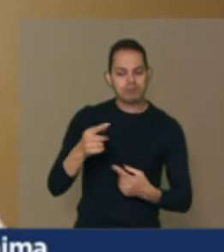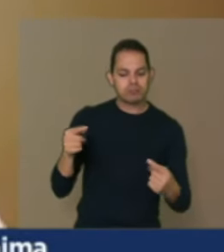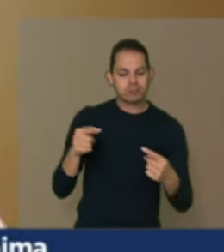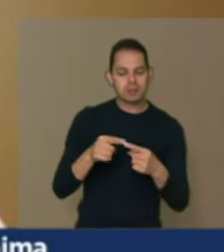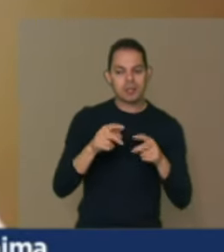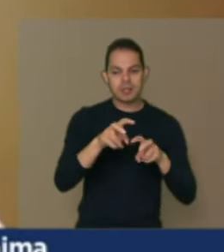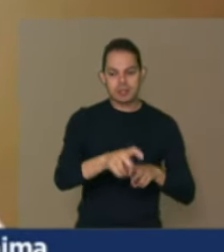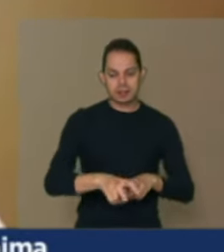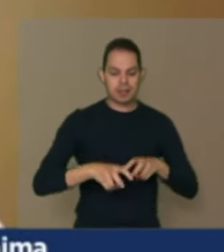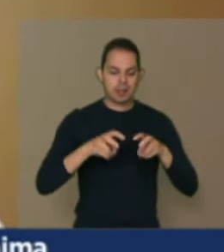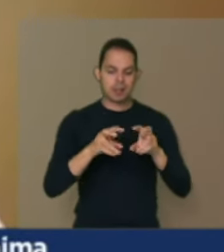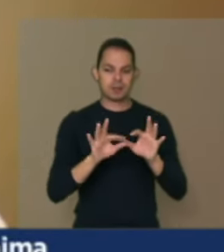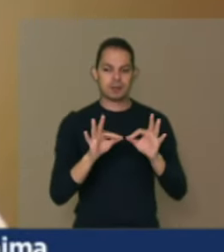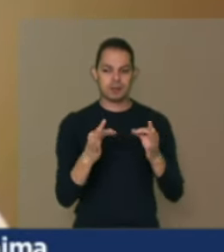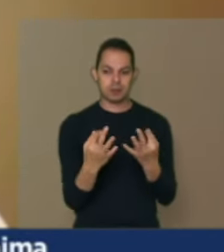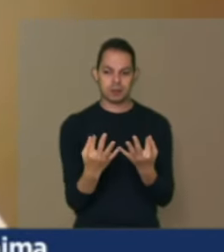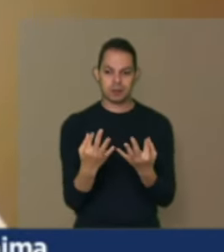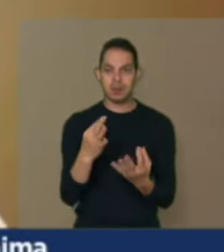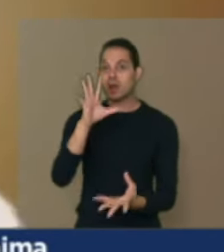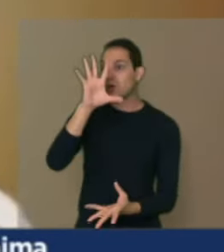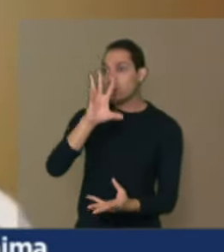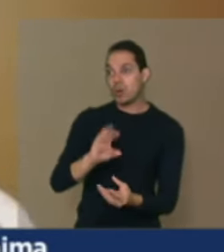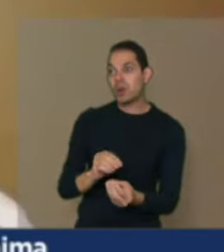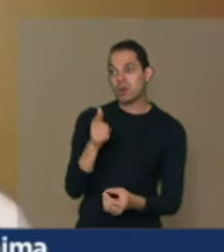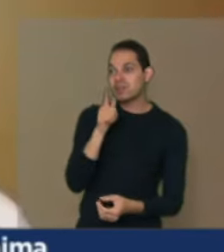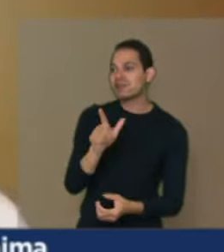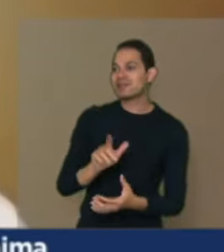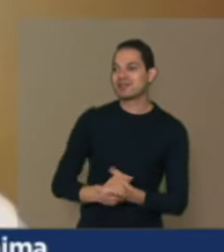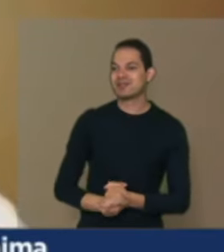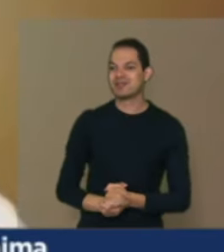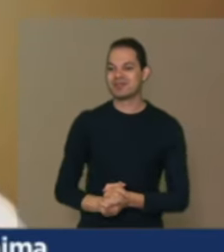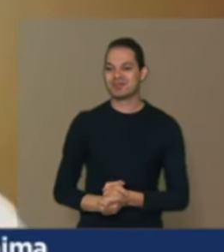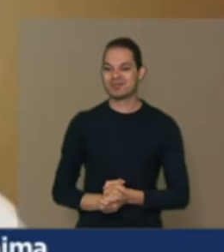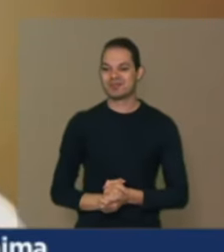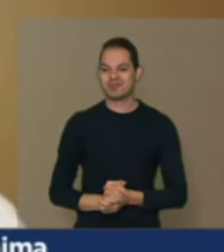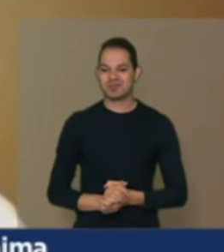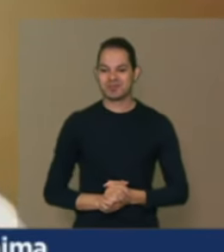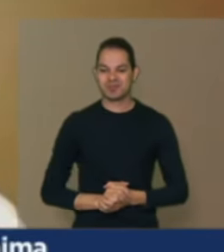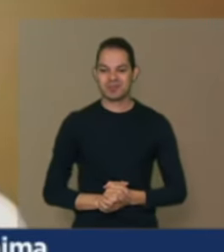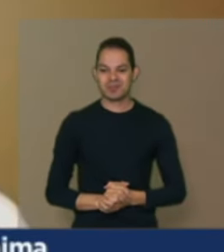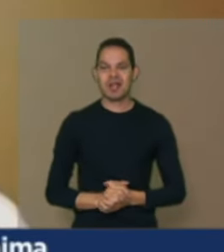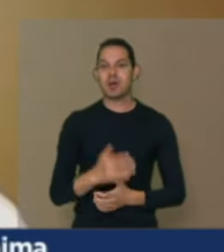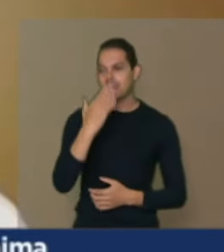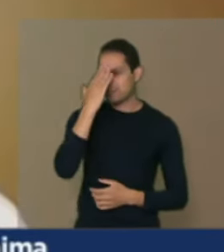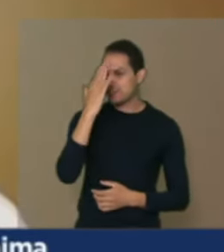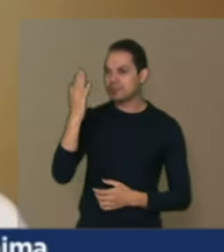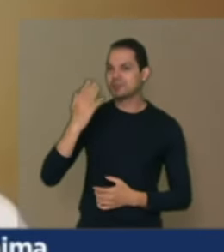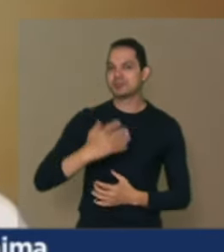foi sucinto e resumindo muito obrigado